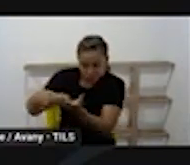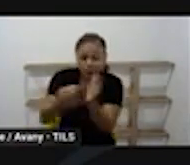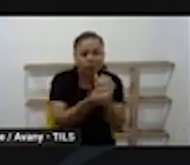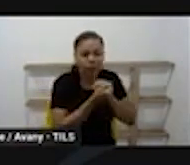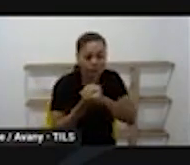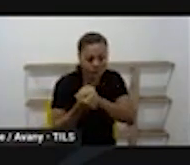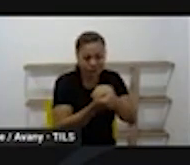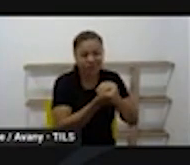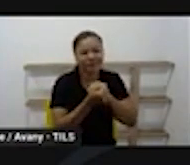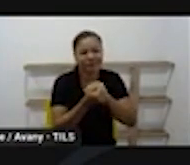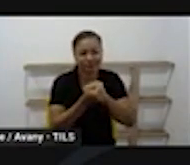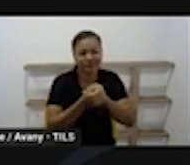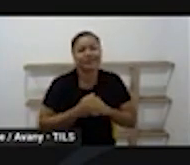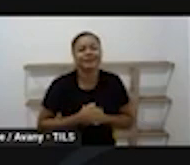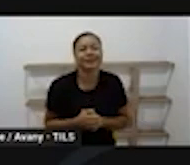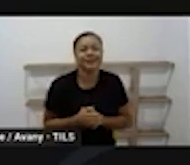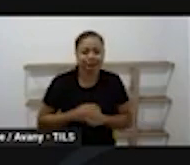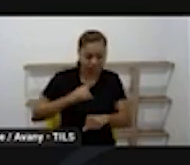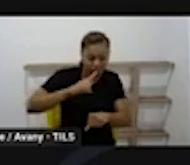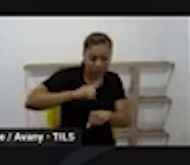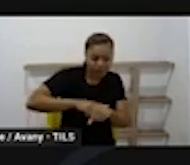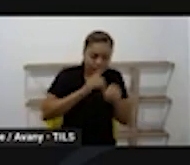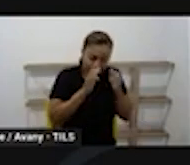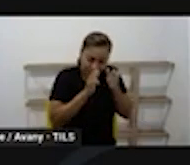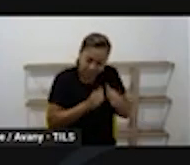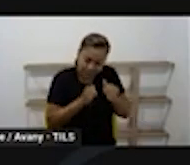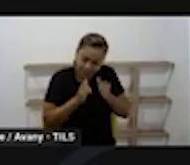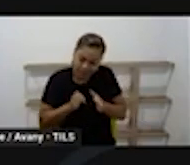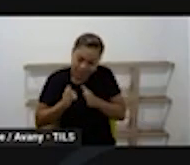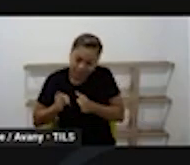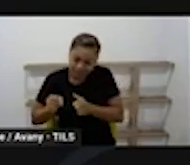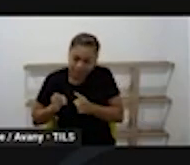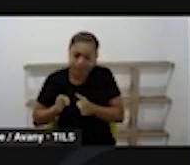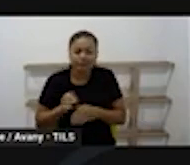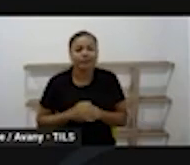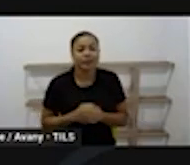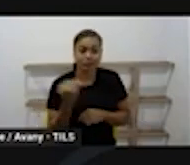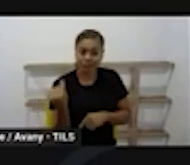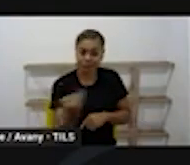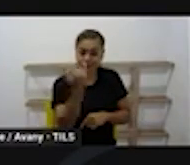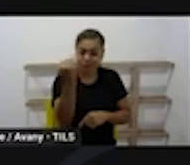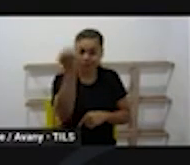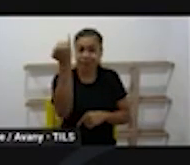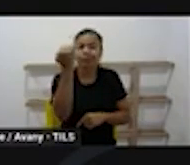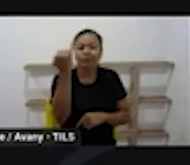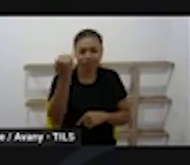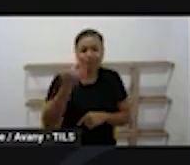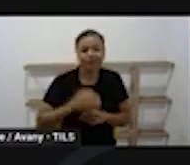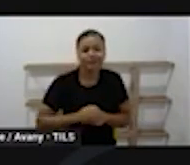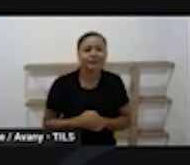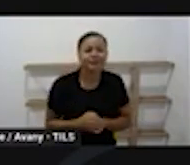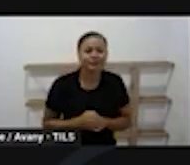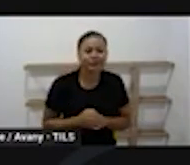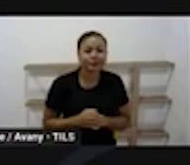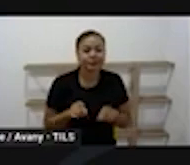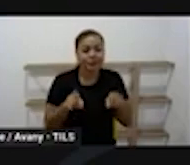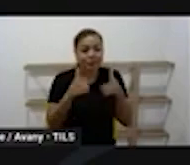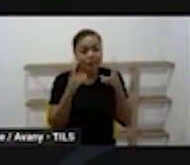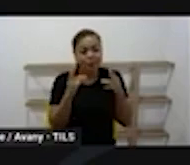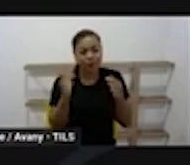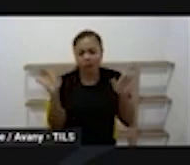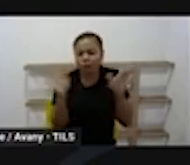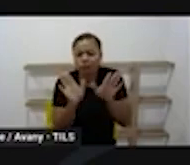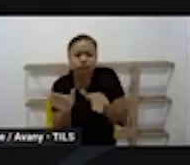escola é tempo pausado para desimportâncias, escola que é asas, que é